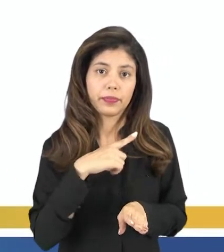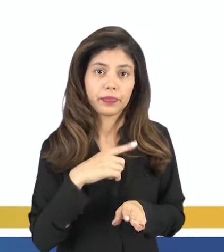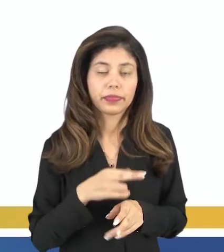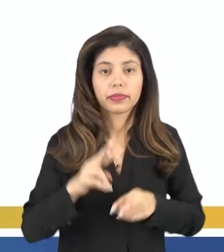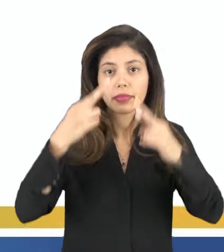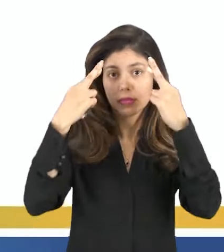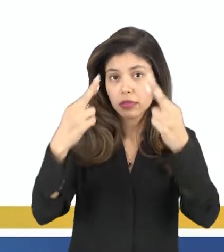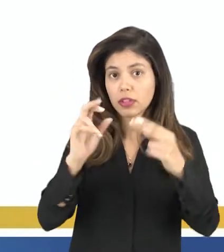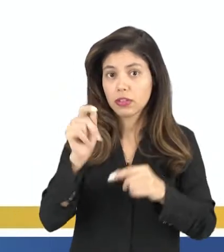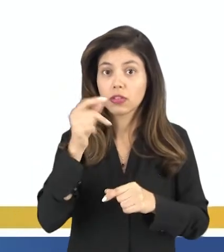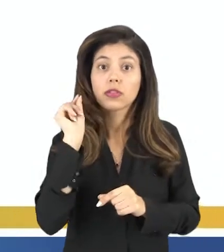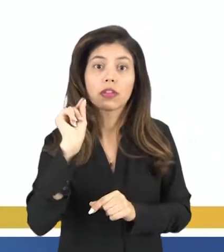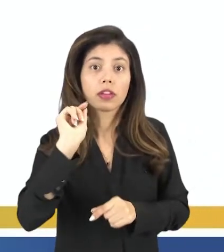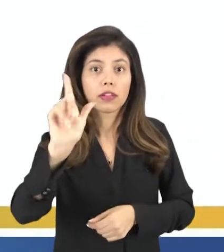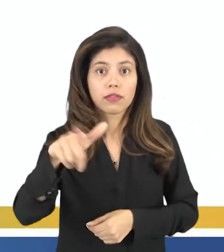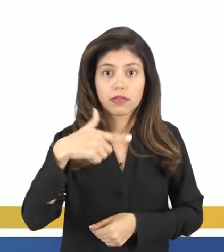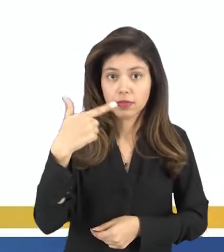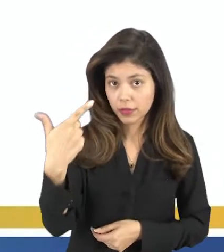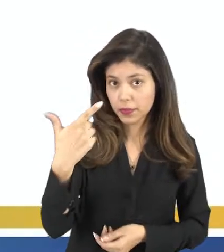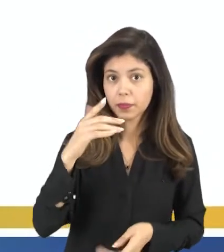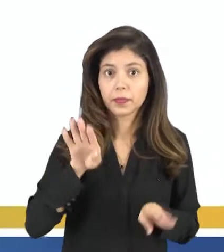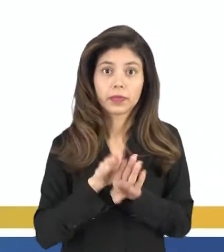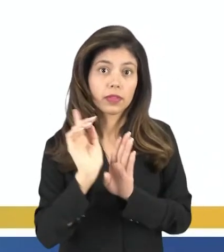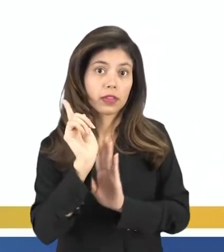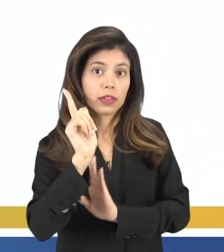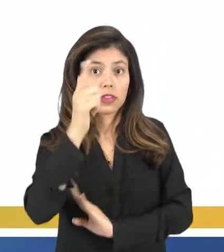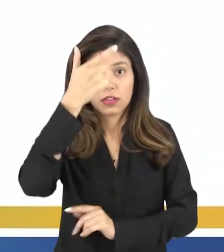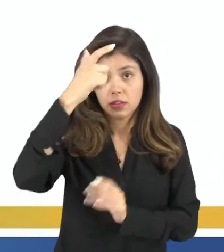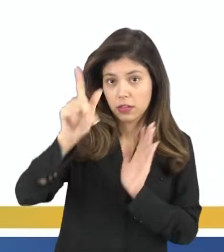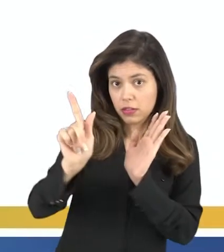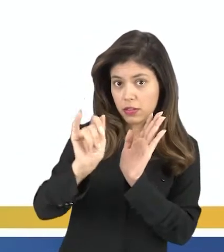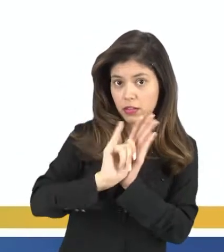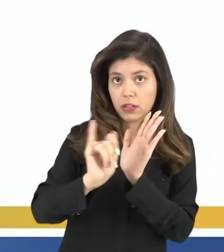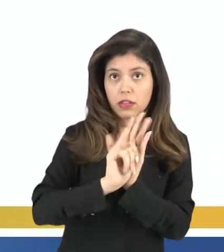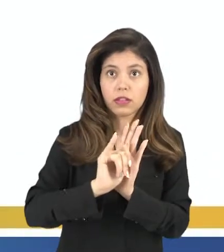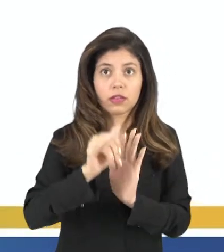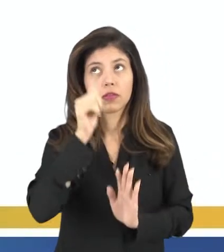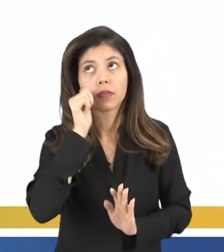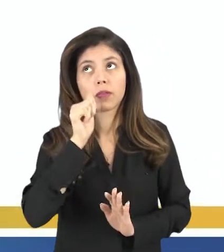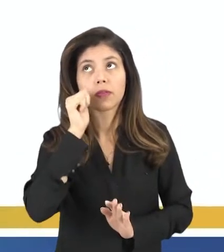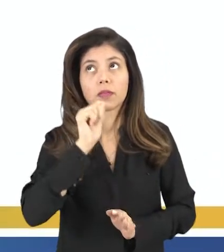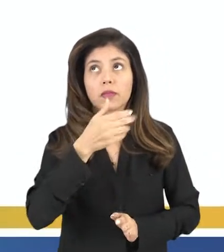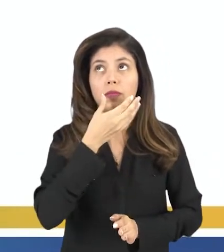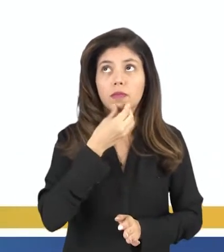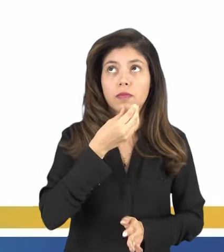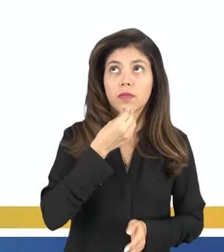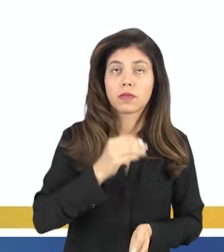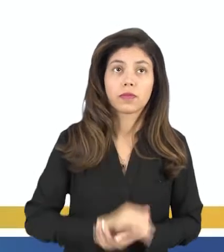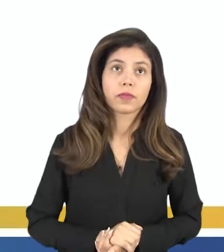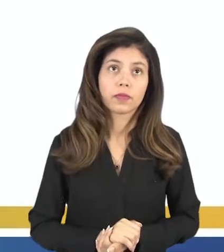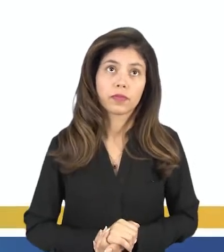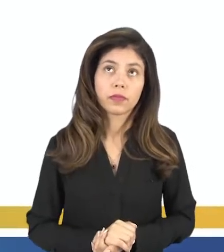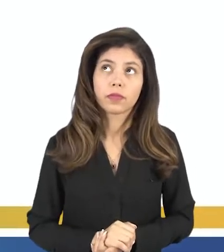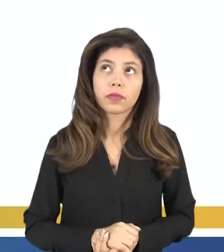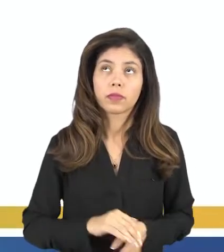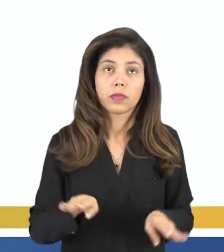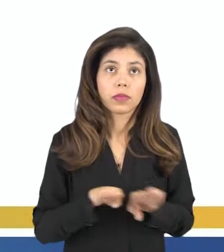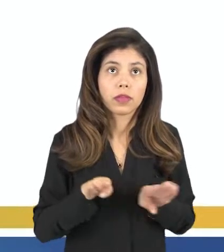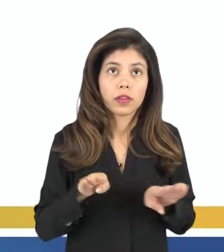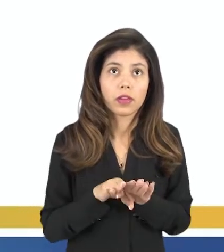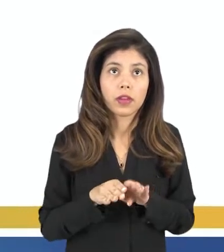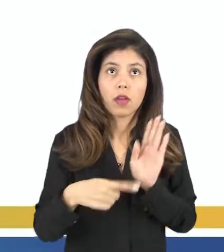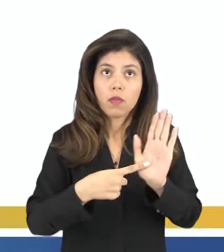respeito do que vem a ser gênero. Vamos lá no primeiro marcador, acompanhem comigo. Gênero